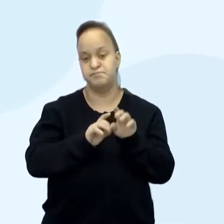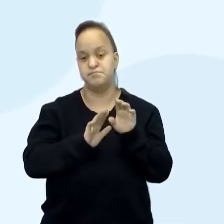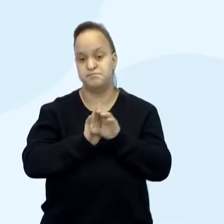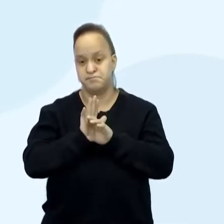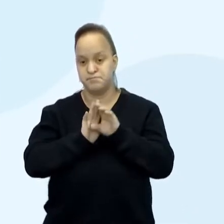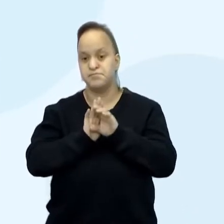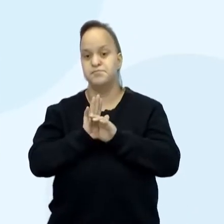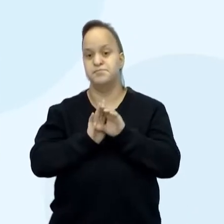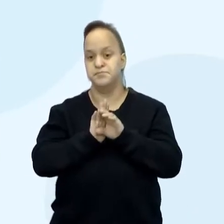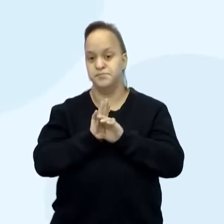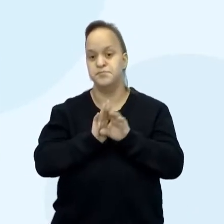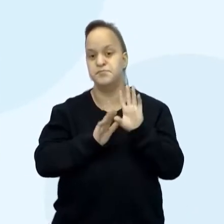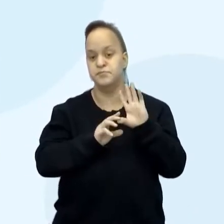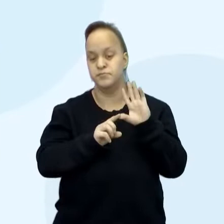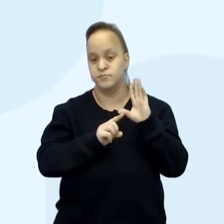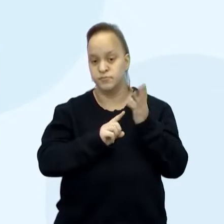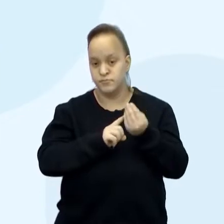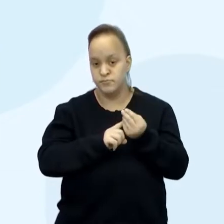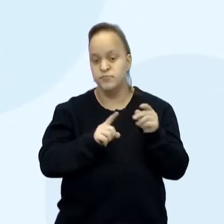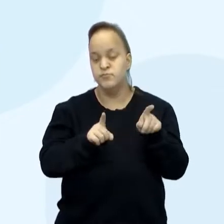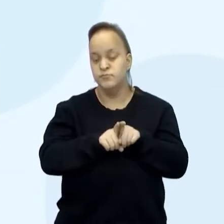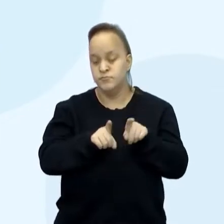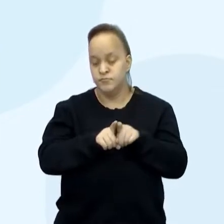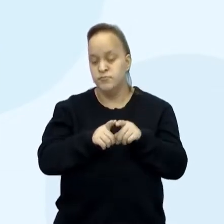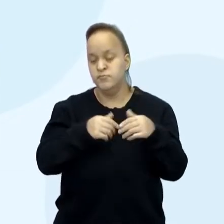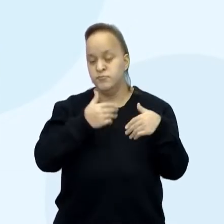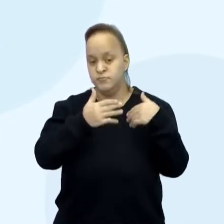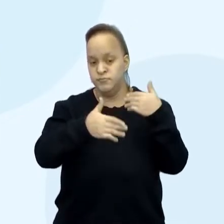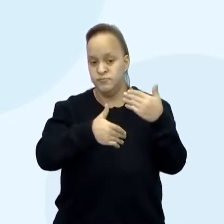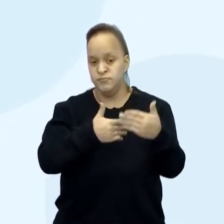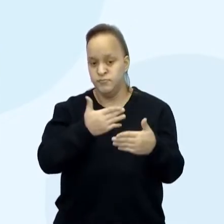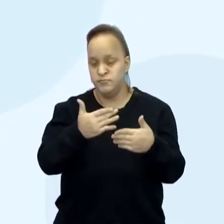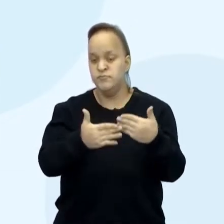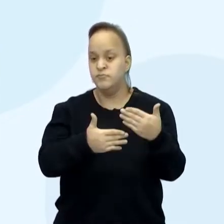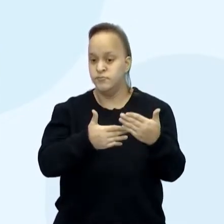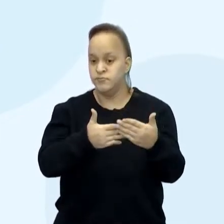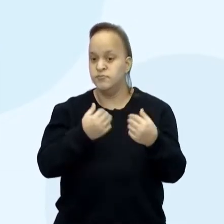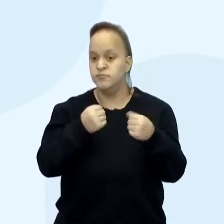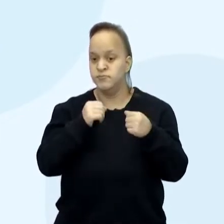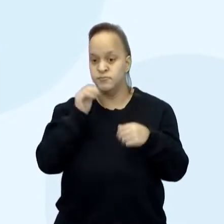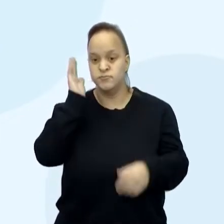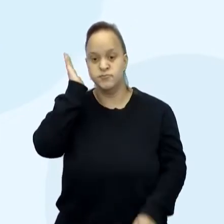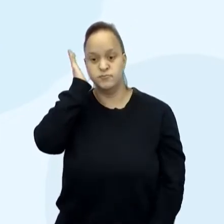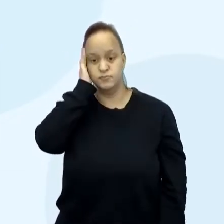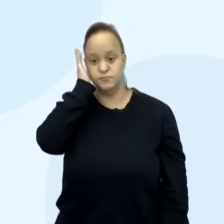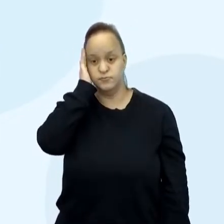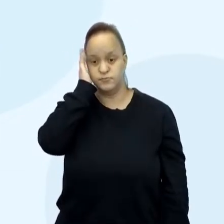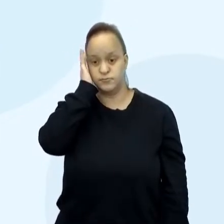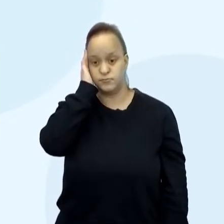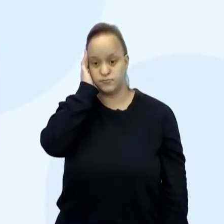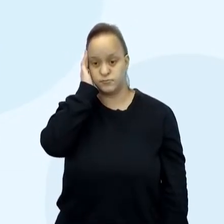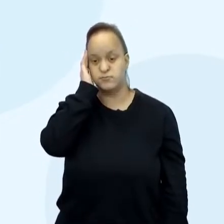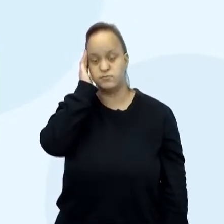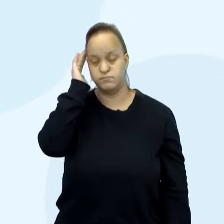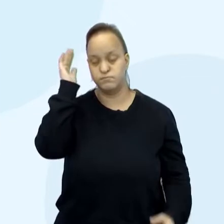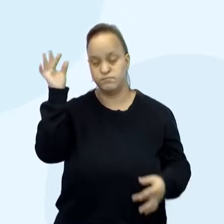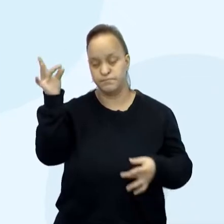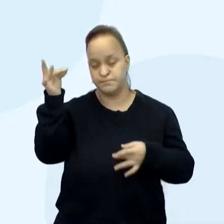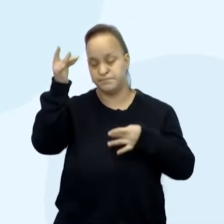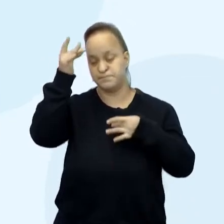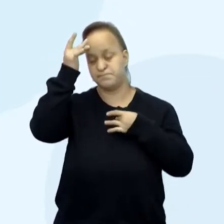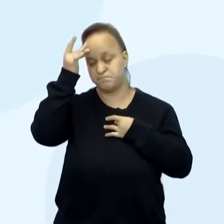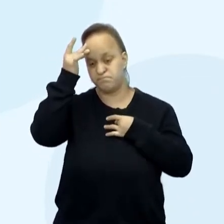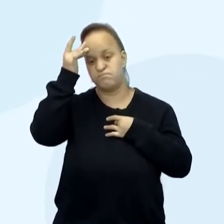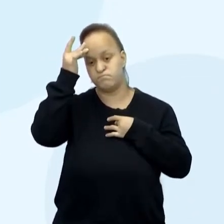artísticos e funcionais. Então, ele tem que saber, ele tem que estar, apropriar-se da